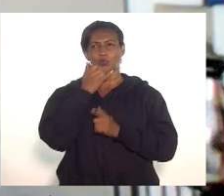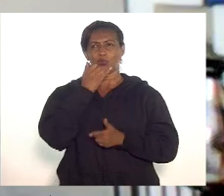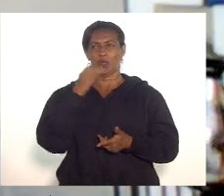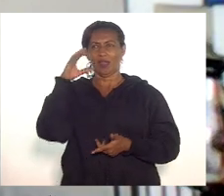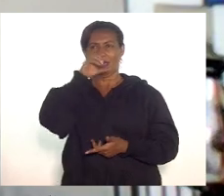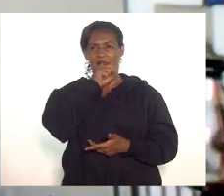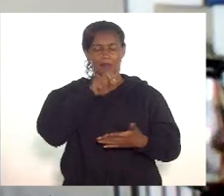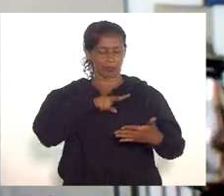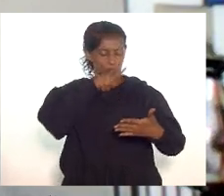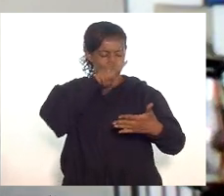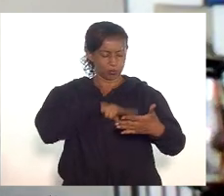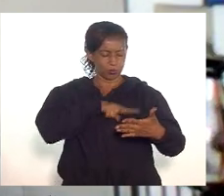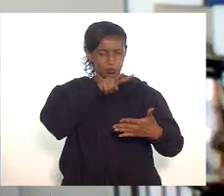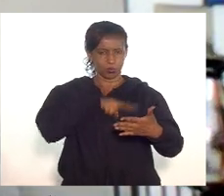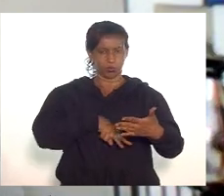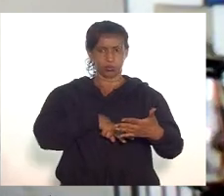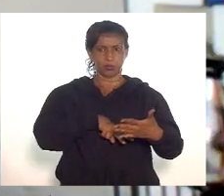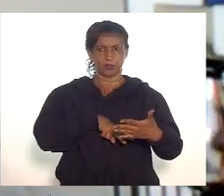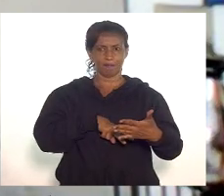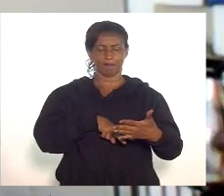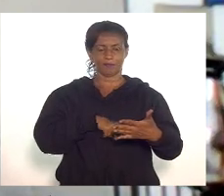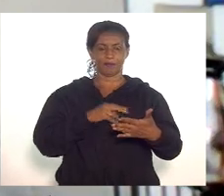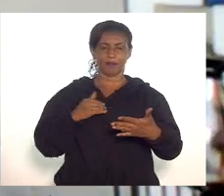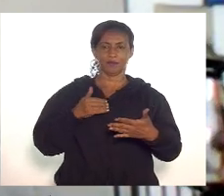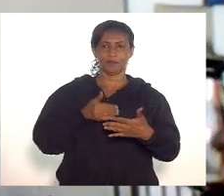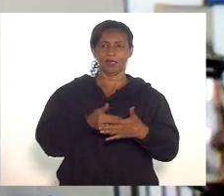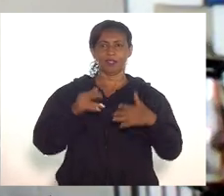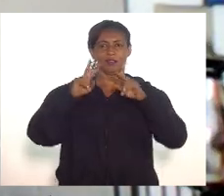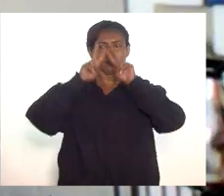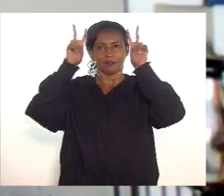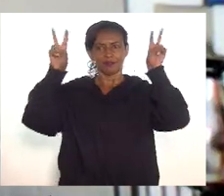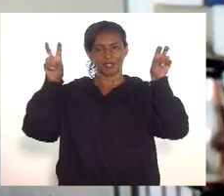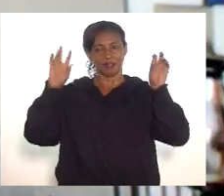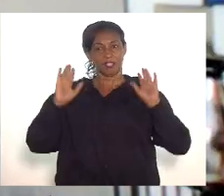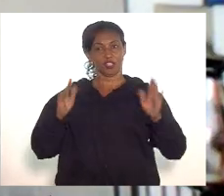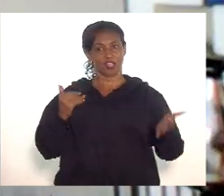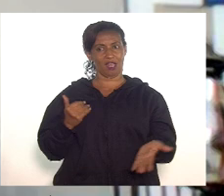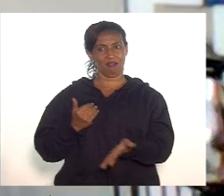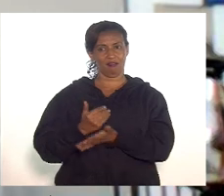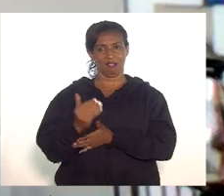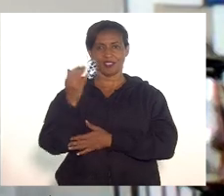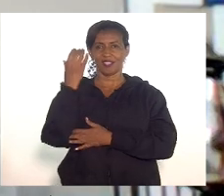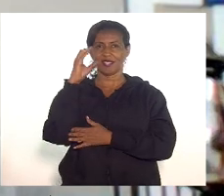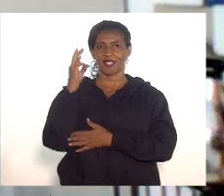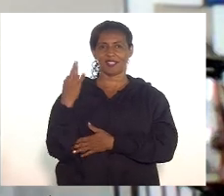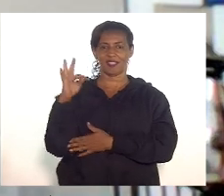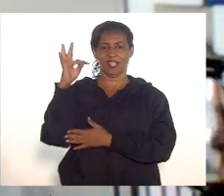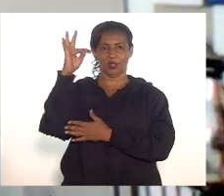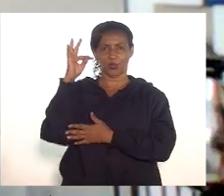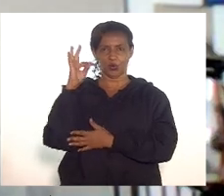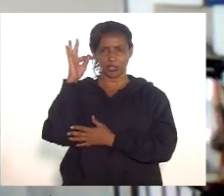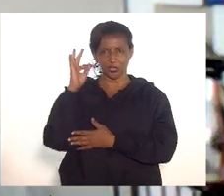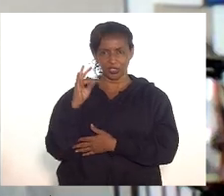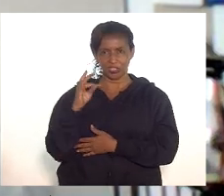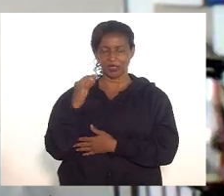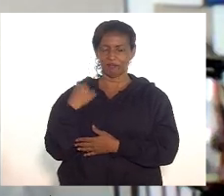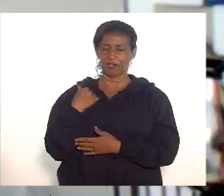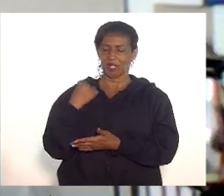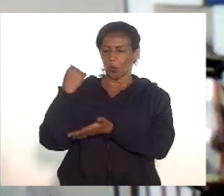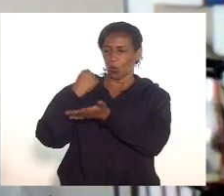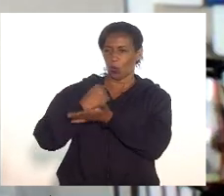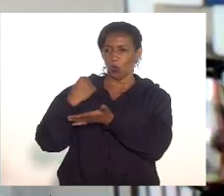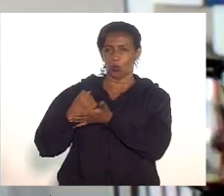tratar de um tema que, inclusive, já ocorre nas diferentes áreas de ciência e tecnologia, que é a possibilidade de contratação